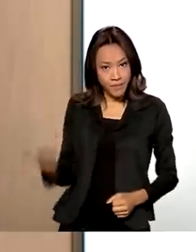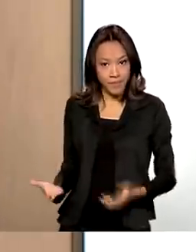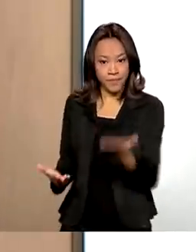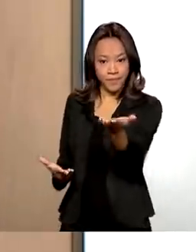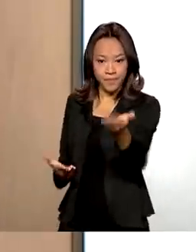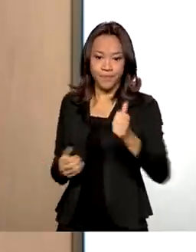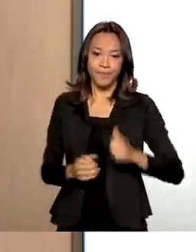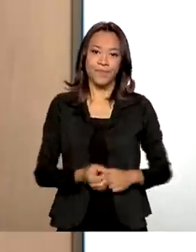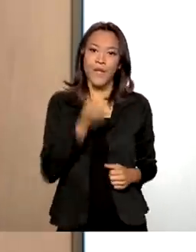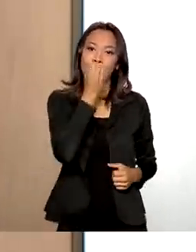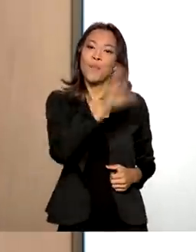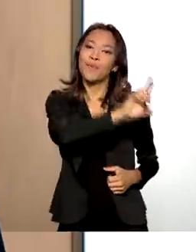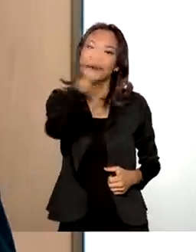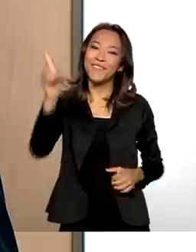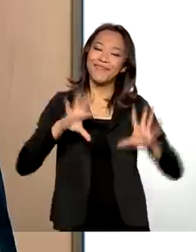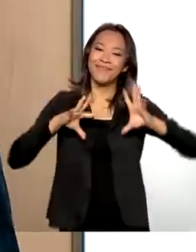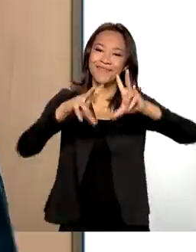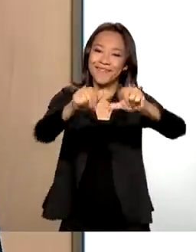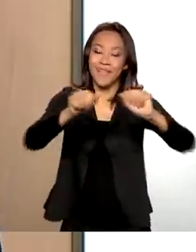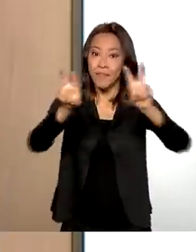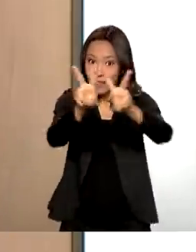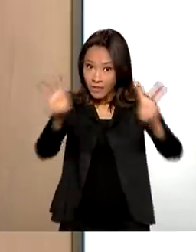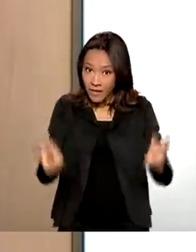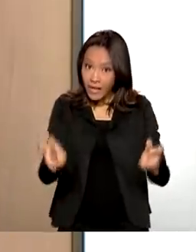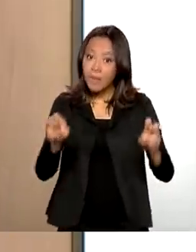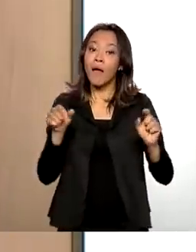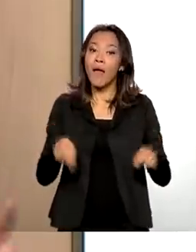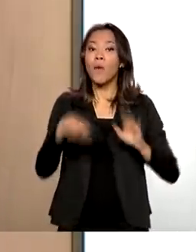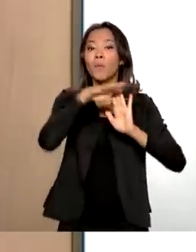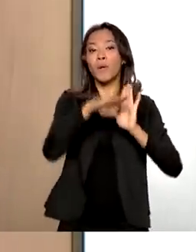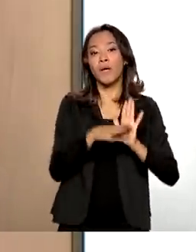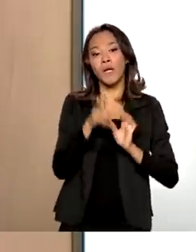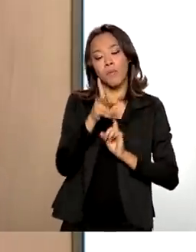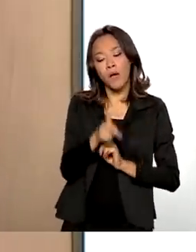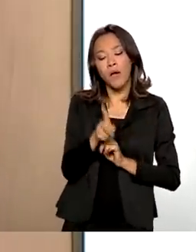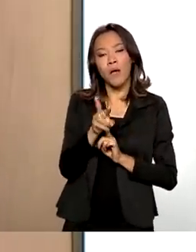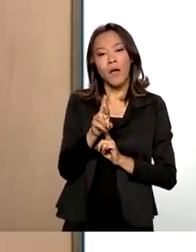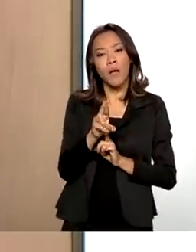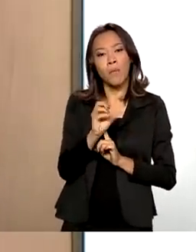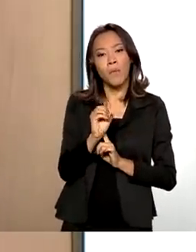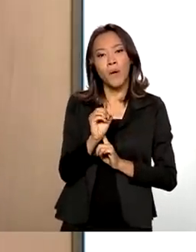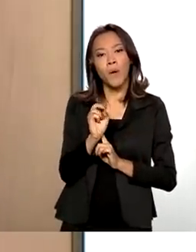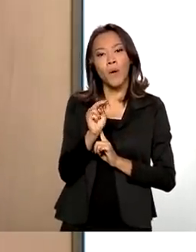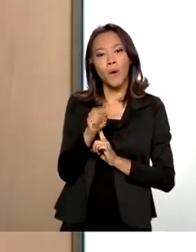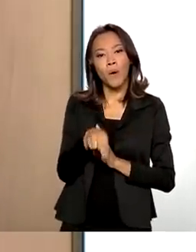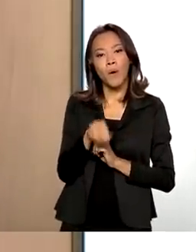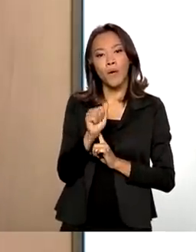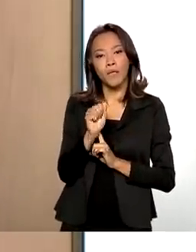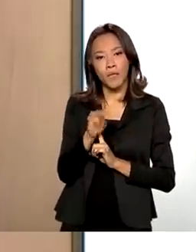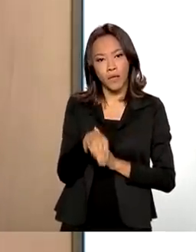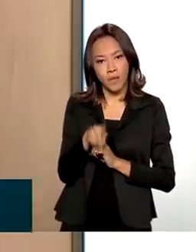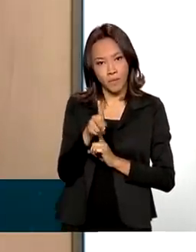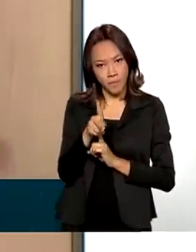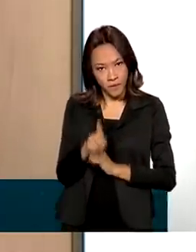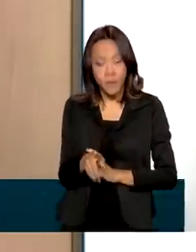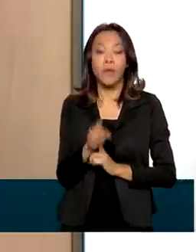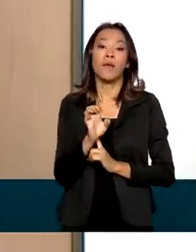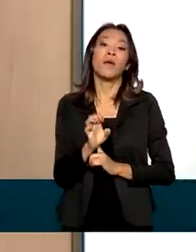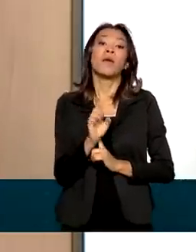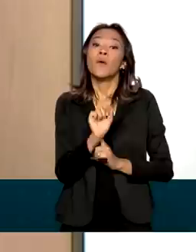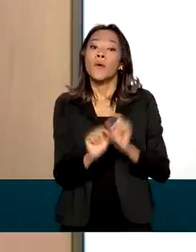Bom dia, bom dia a todos. O nosso tema de hoje é o PRONAMP, que é o Programa Nacional de Apoio à Micro e Pequena Empresa. E para